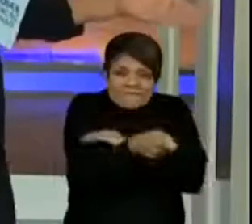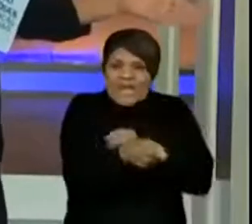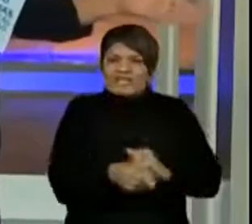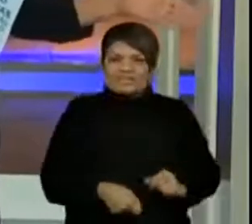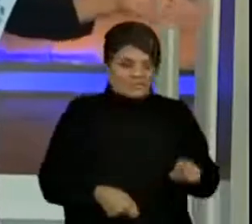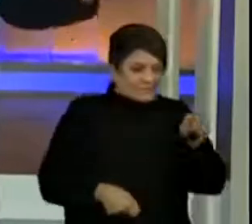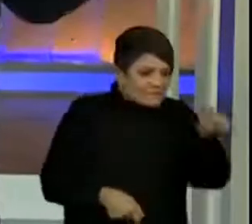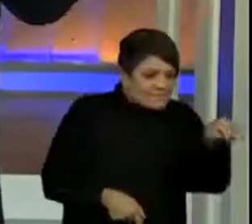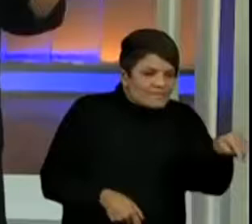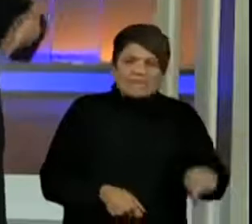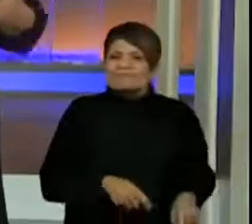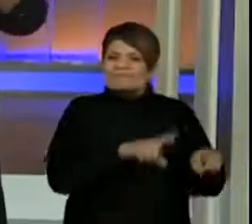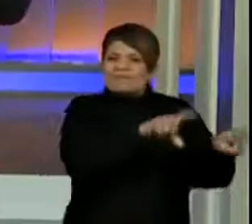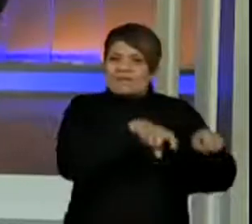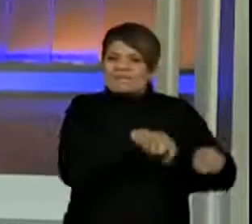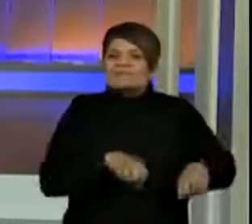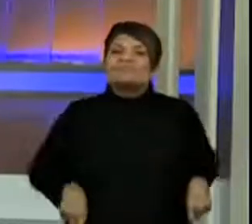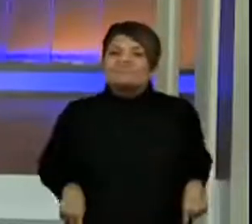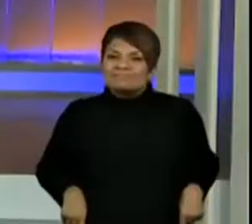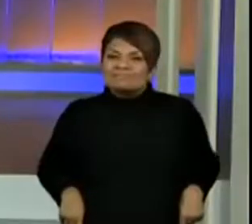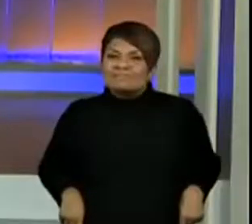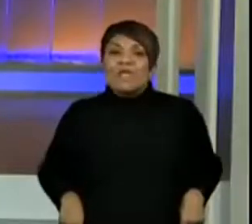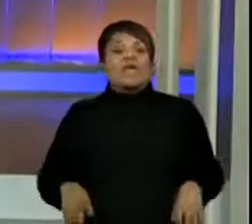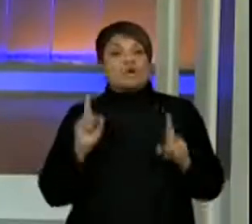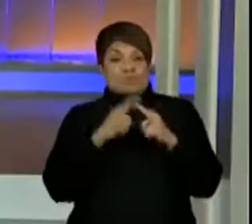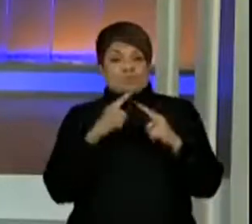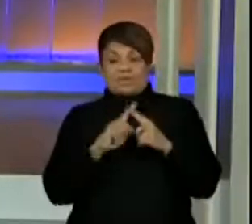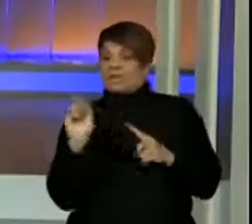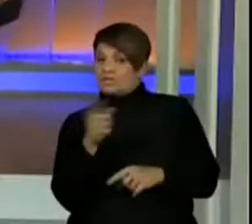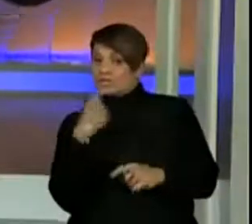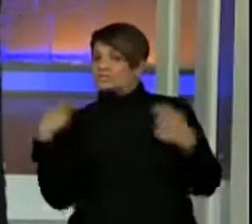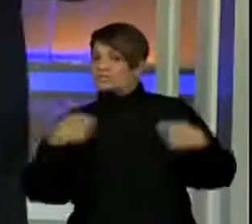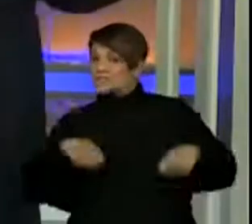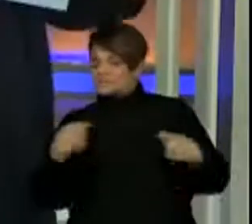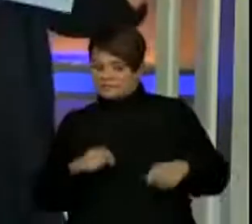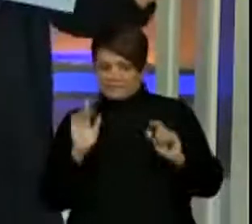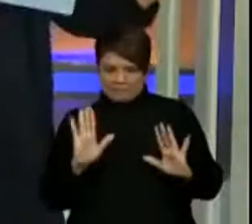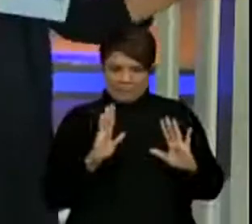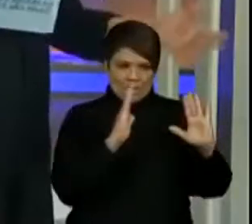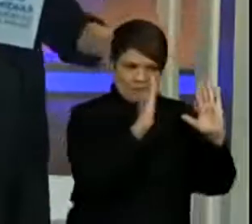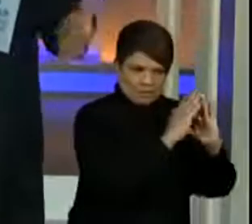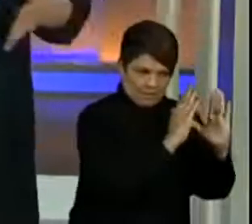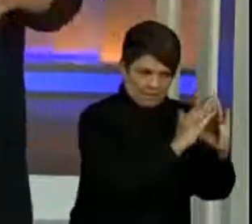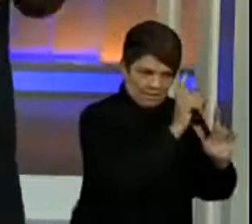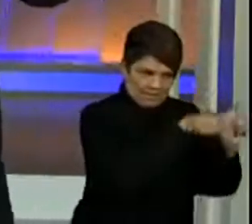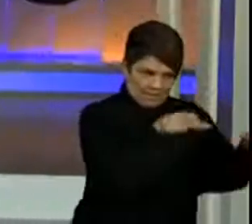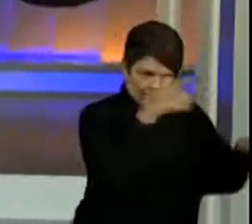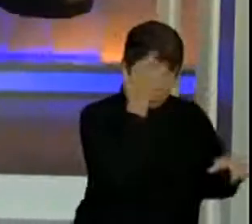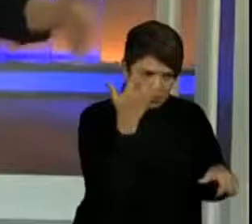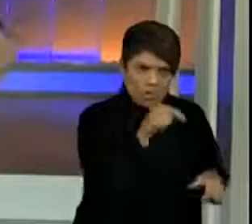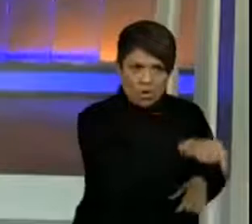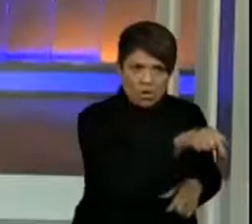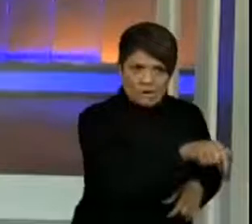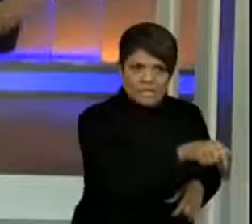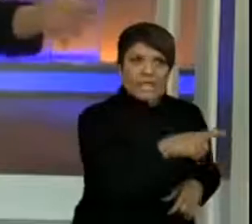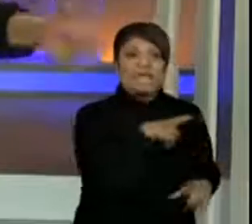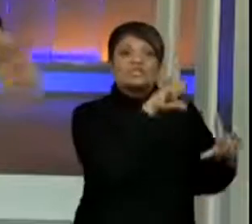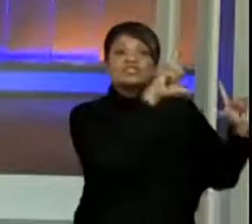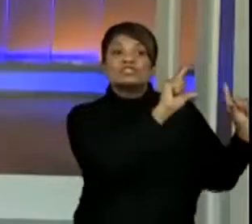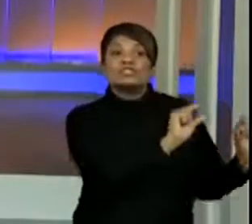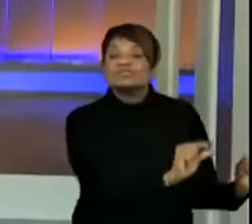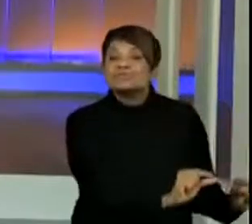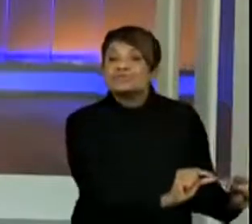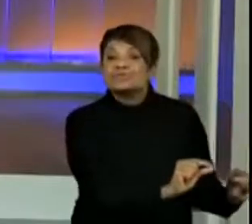no campo para que a gente tenha pessoas morando lá e diminua essa